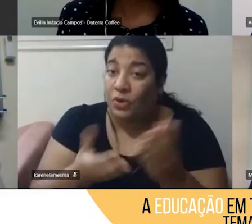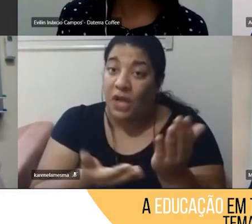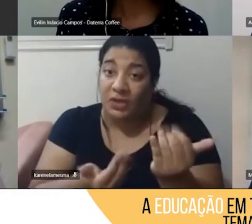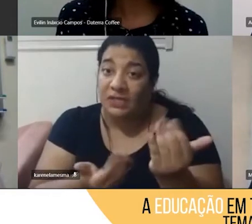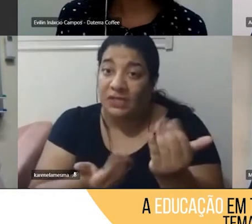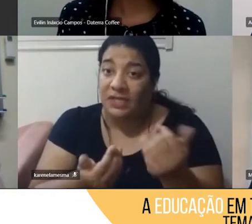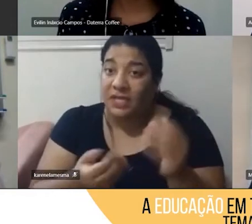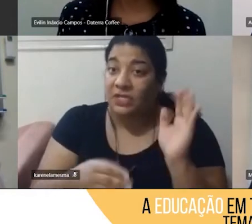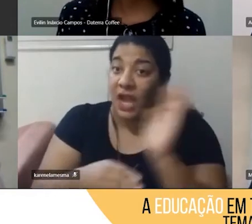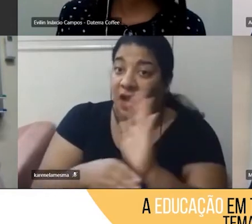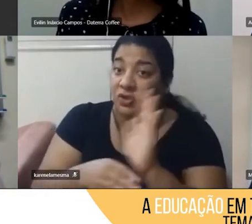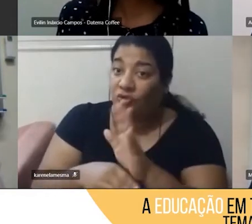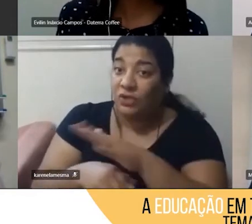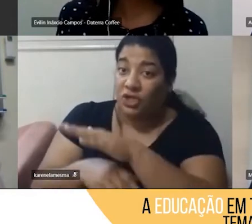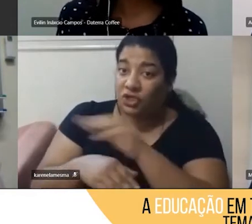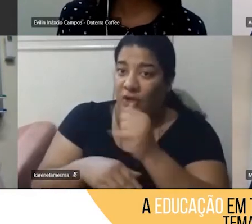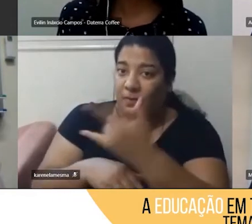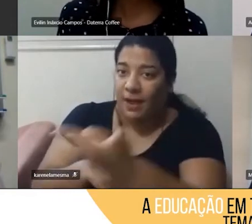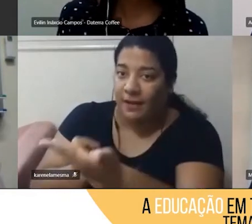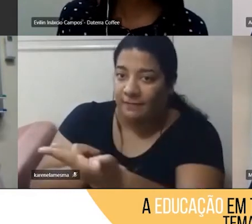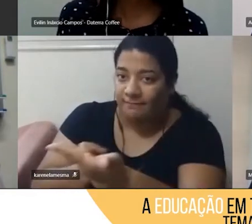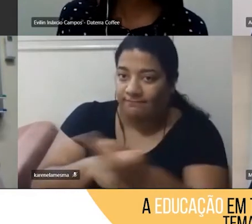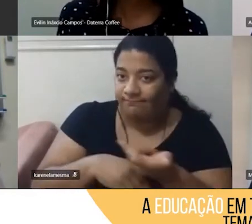os outros alunos. Então,